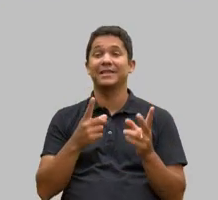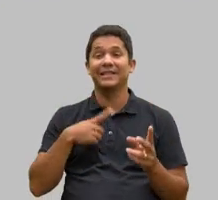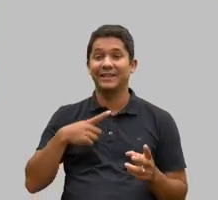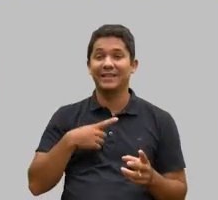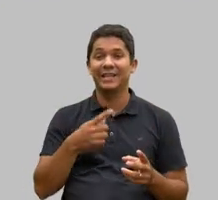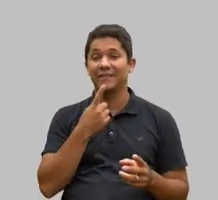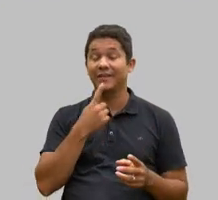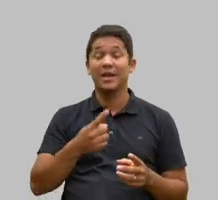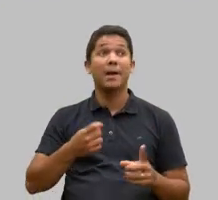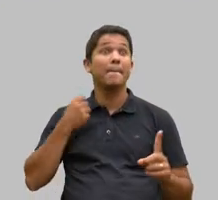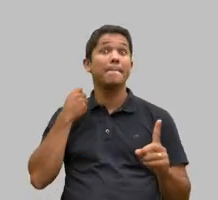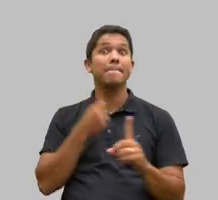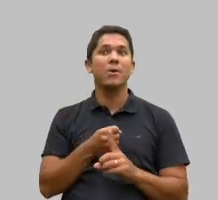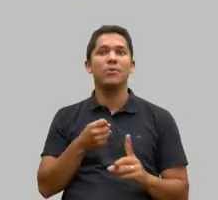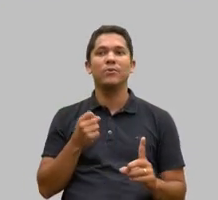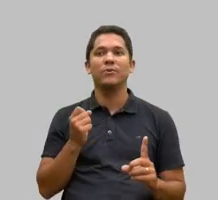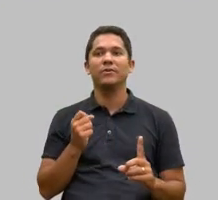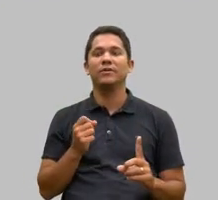muita